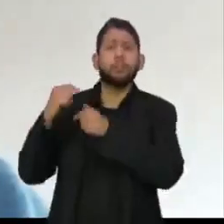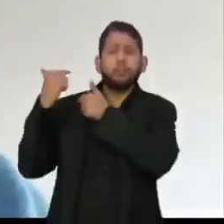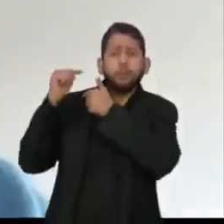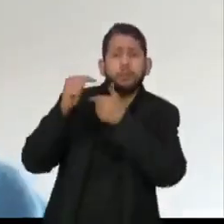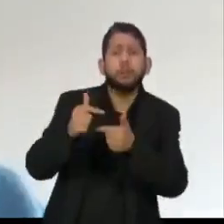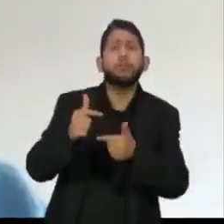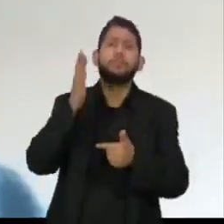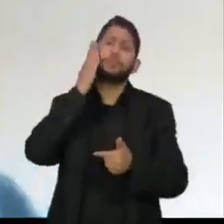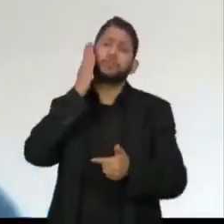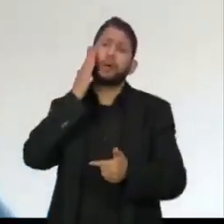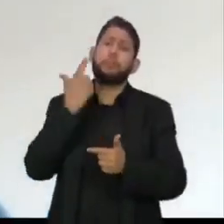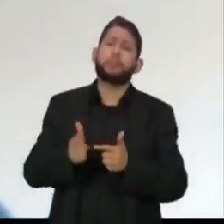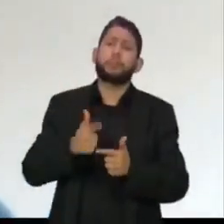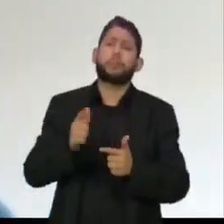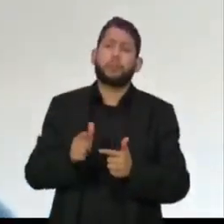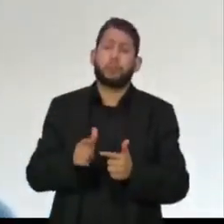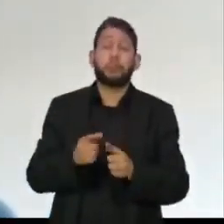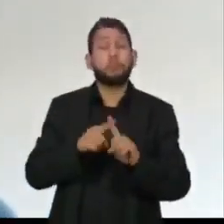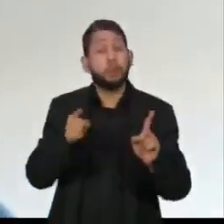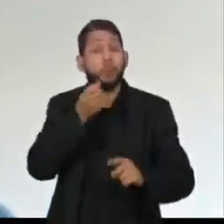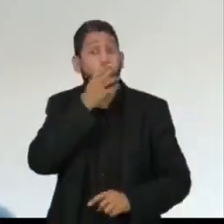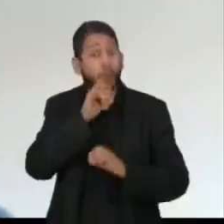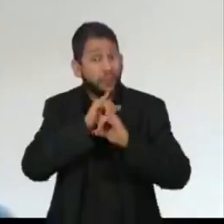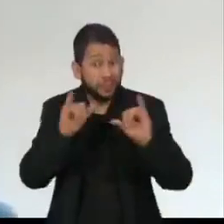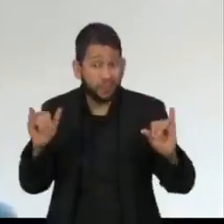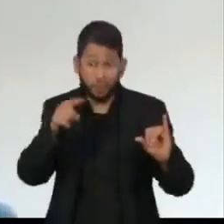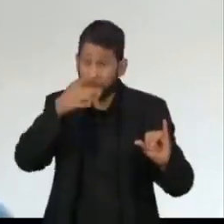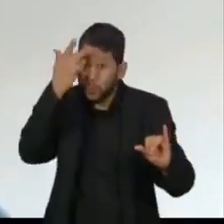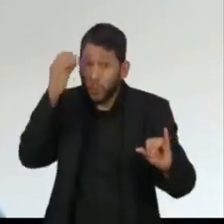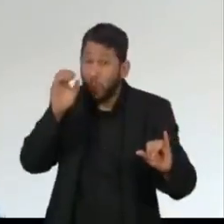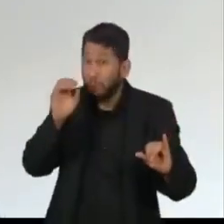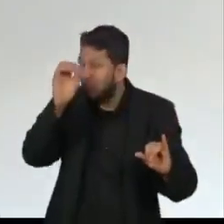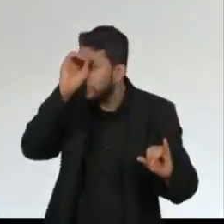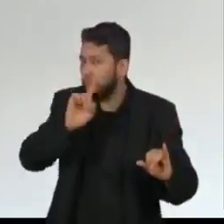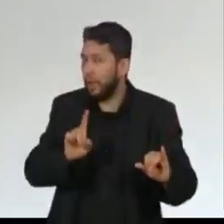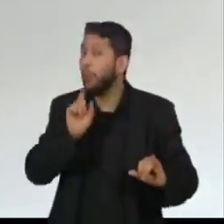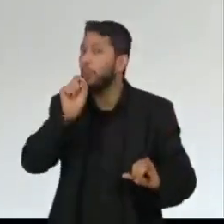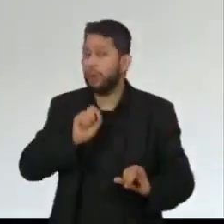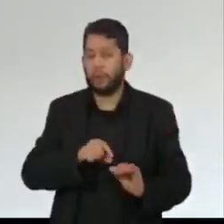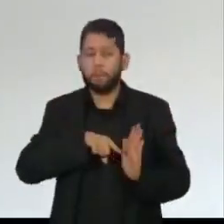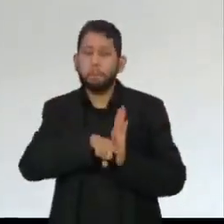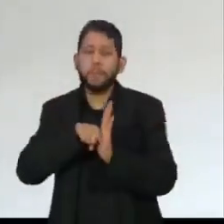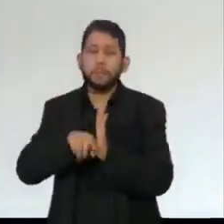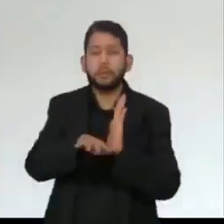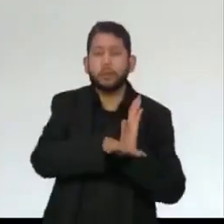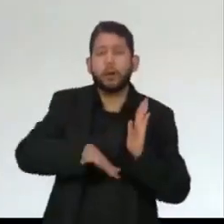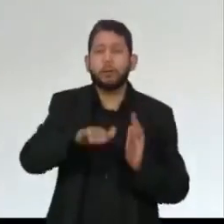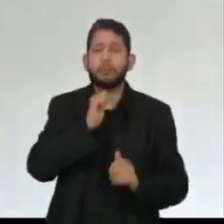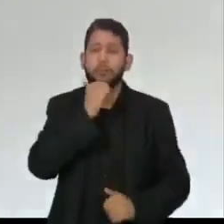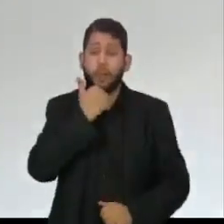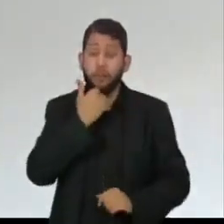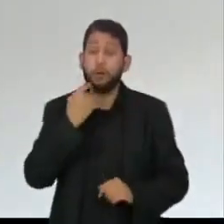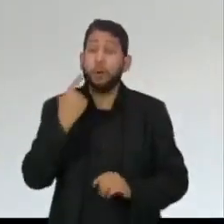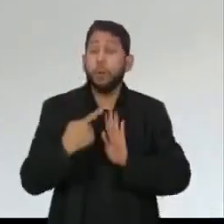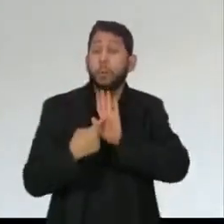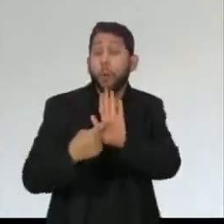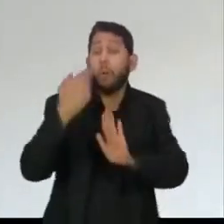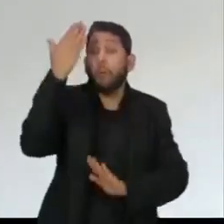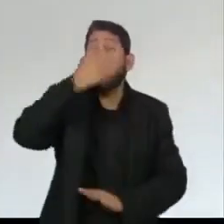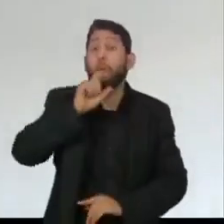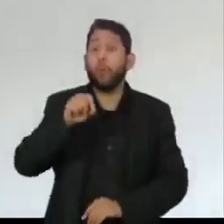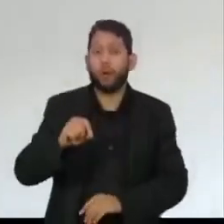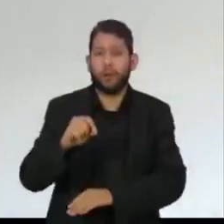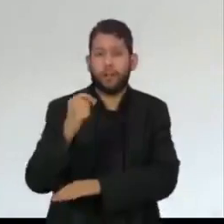ocupadas. E é bom acrescentar uma coisa que pouca gente sabe, mas a pesquisa científica tem mostrado que a floresta amazônica